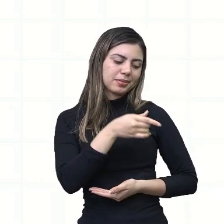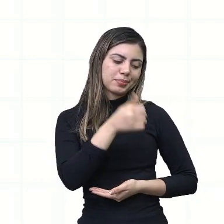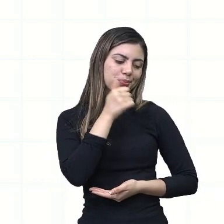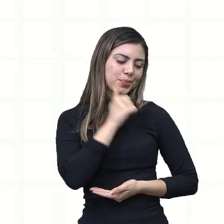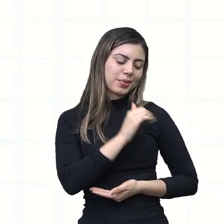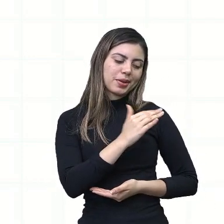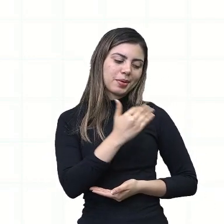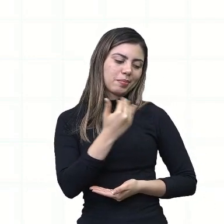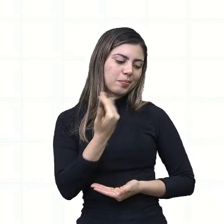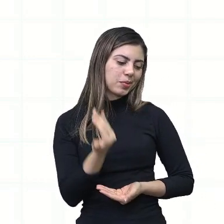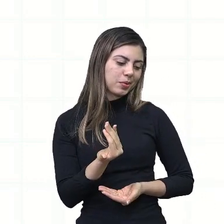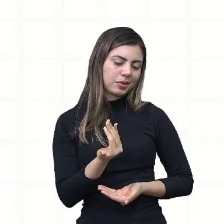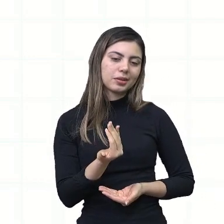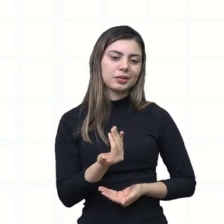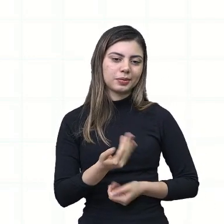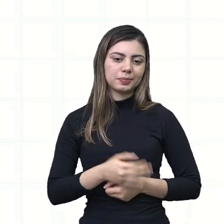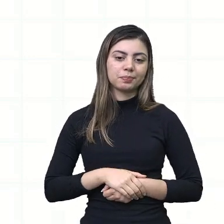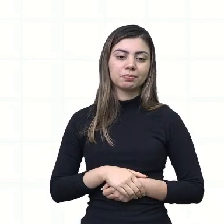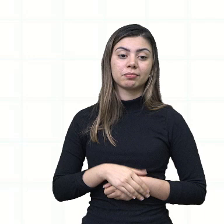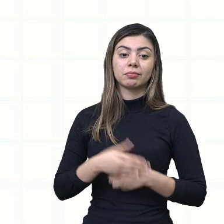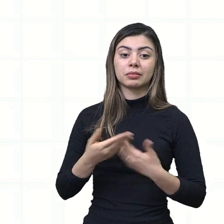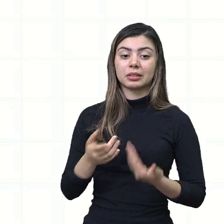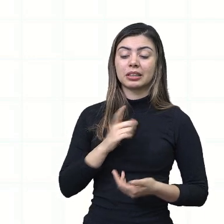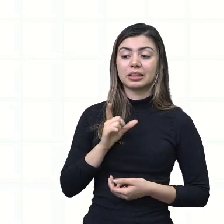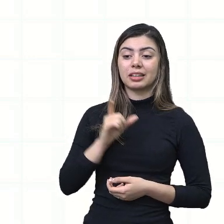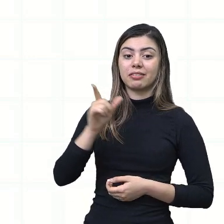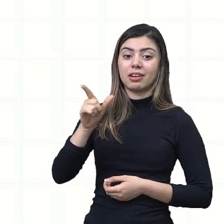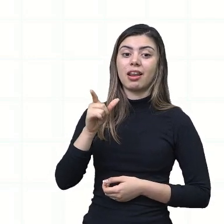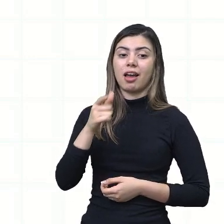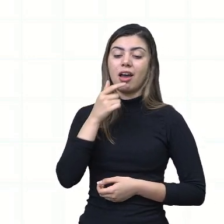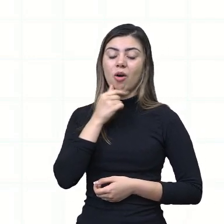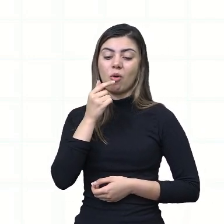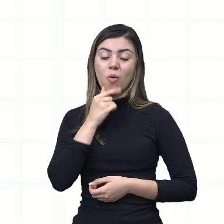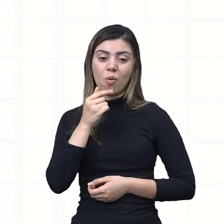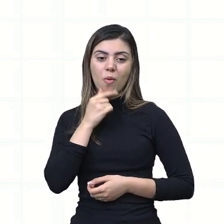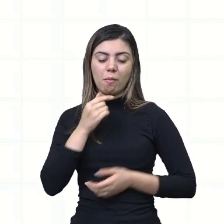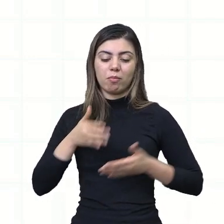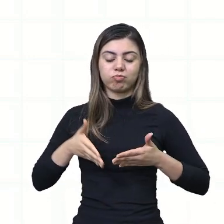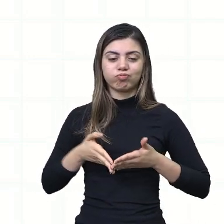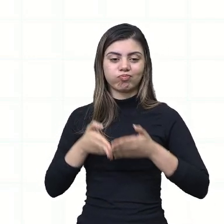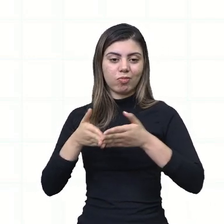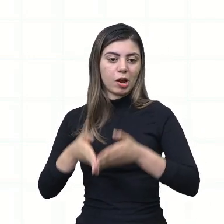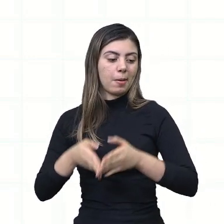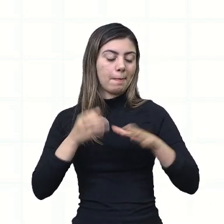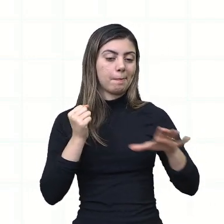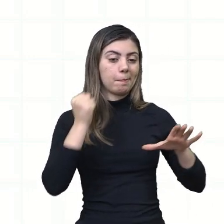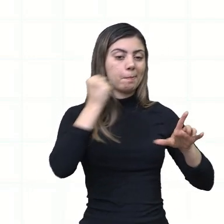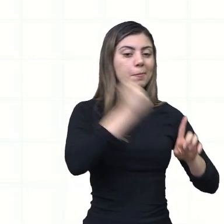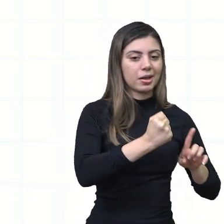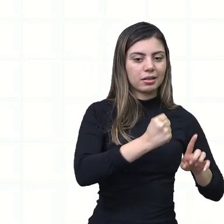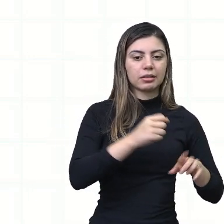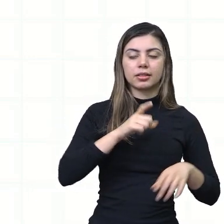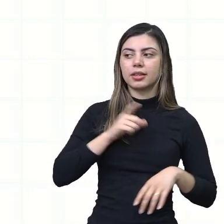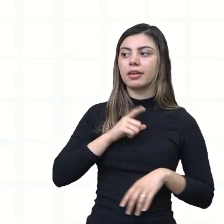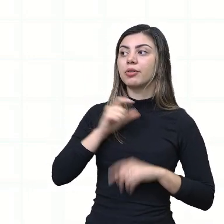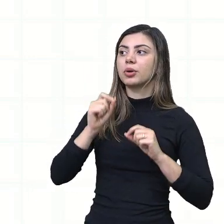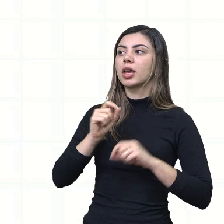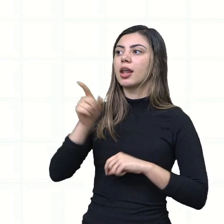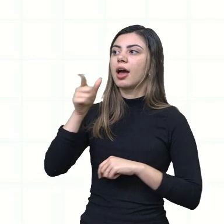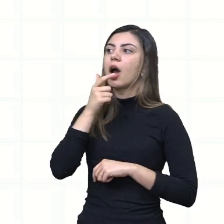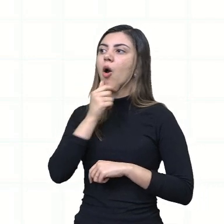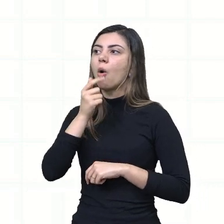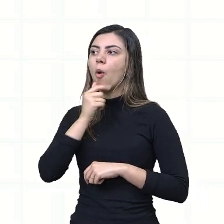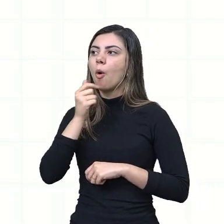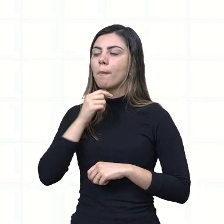que um marinheiro esfaqueara. Vieram os homens de branco, foi levada